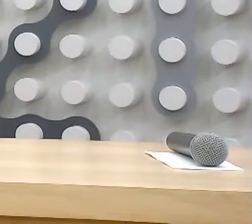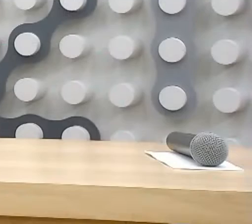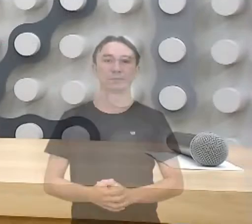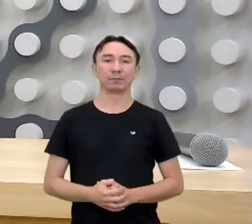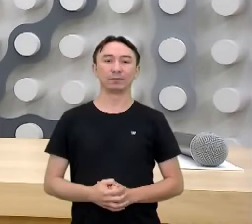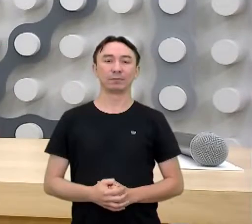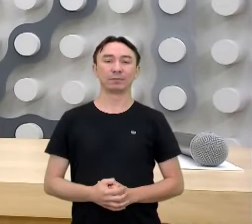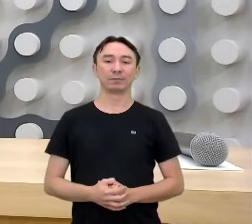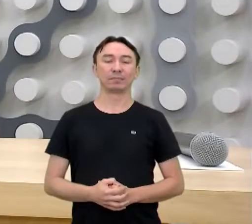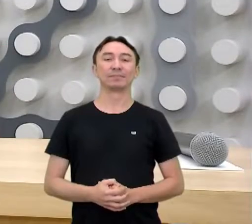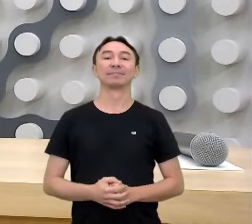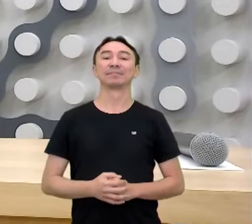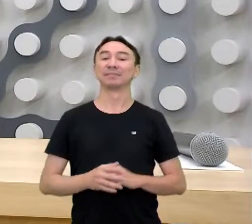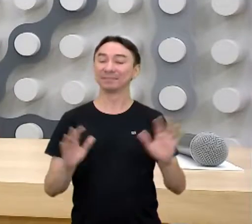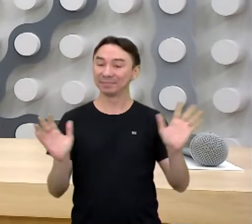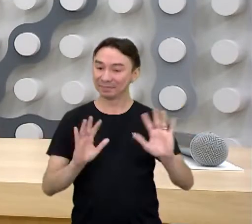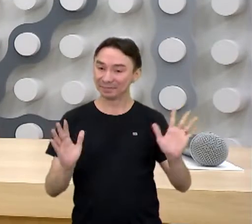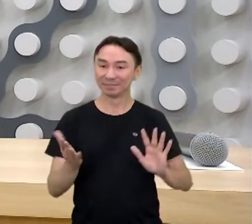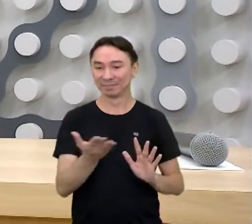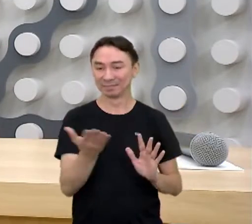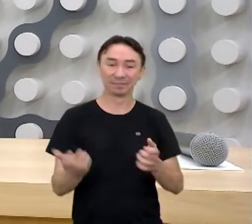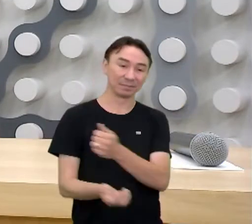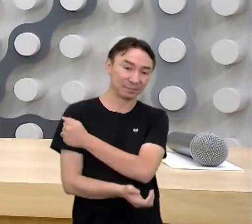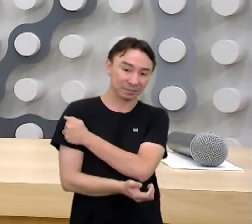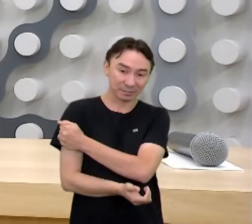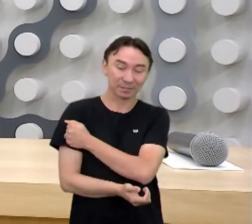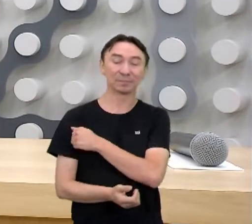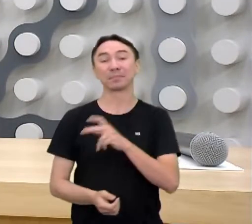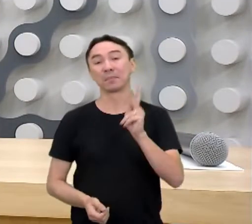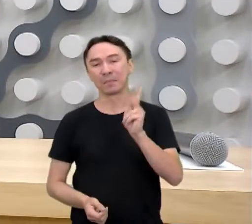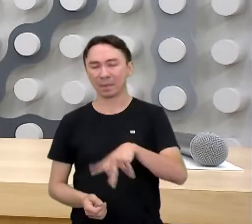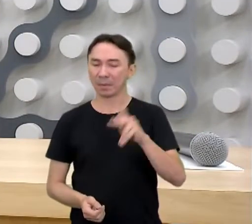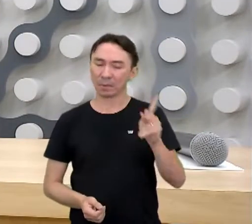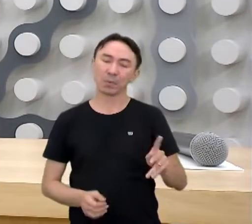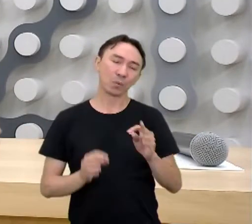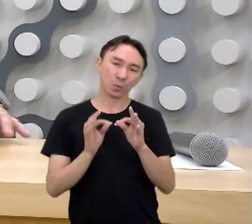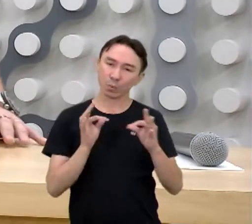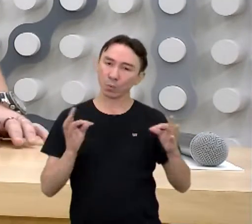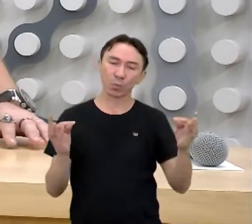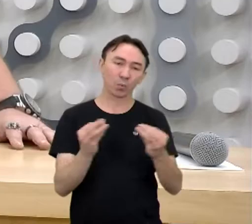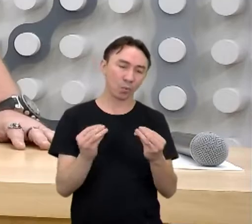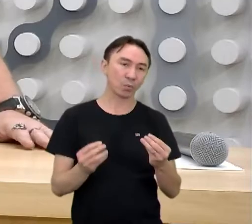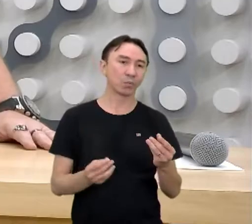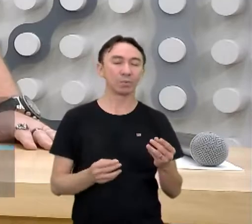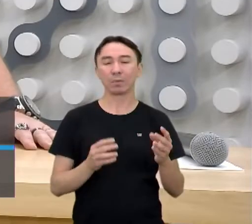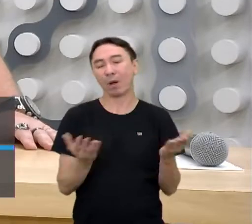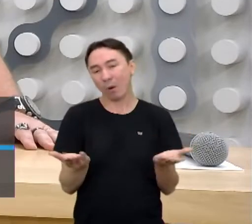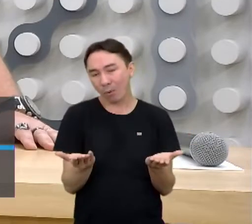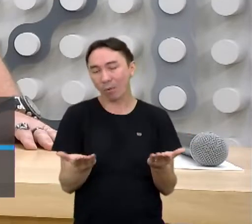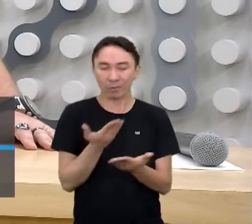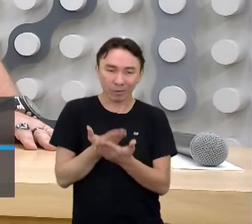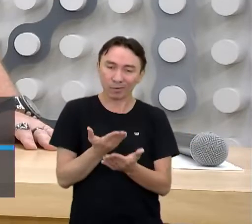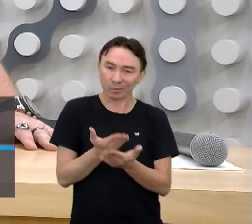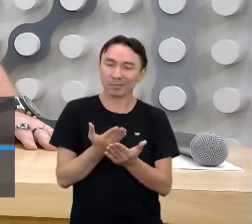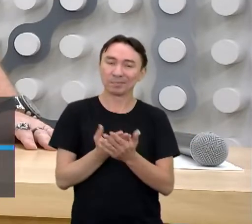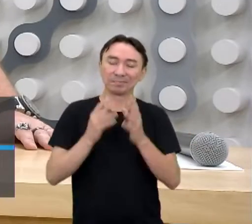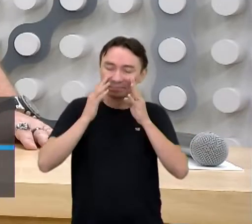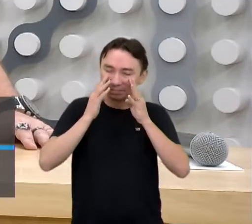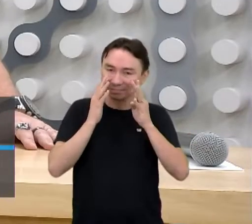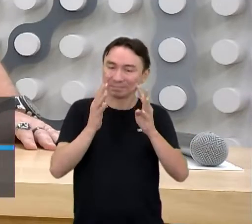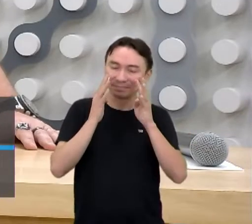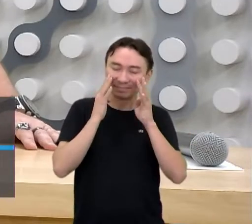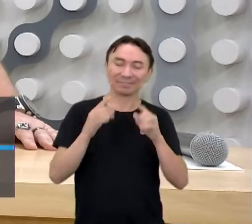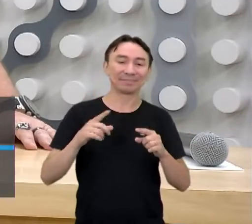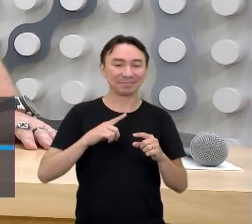Olá, alunos, professores e a todos que irão acompanhar mais essa aula aqui dos aprofundamentos. Nós estamos